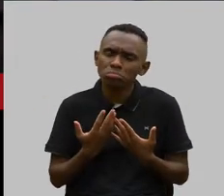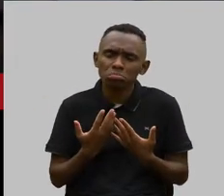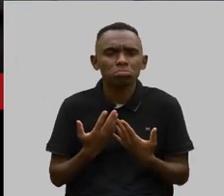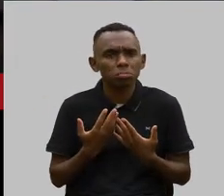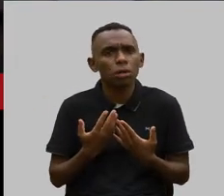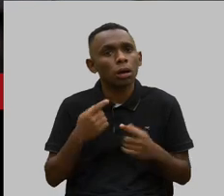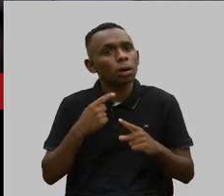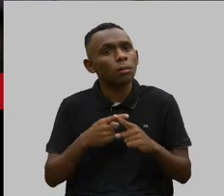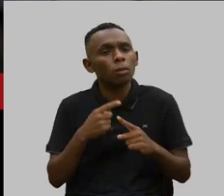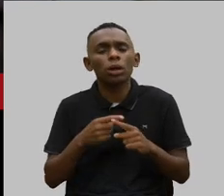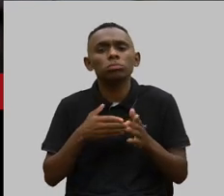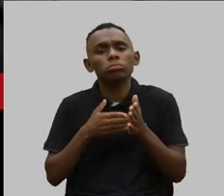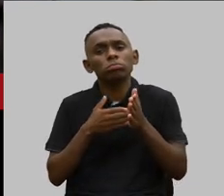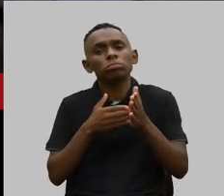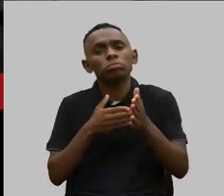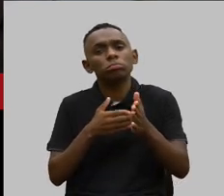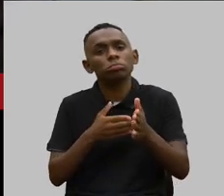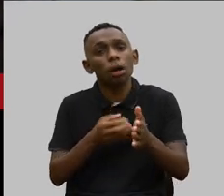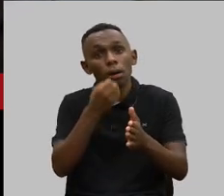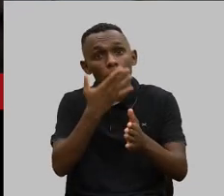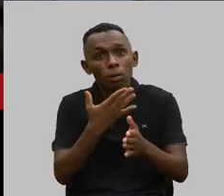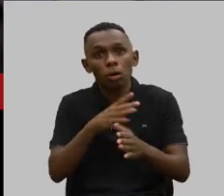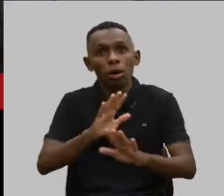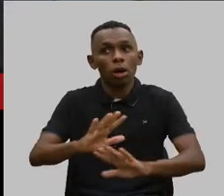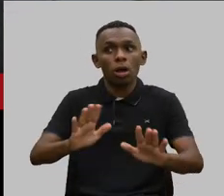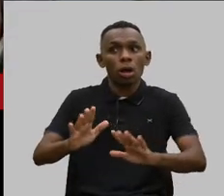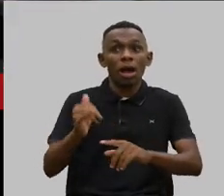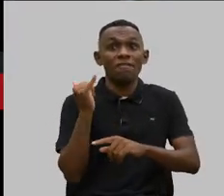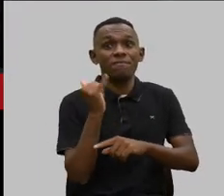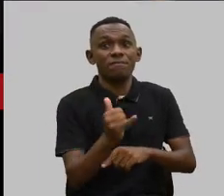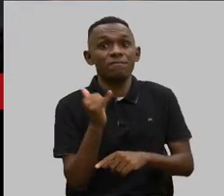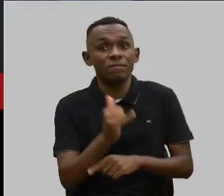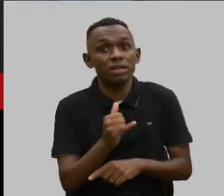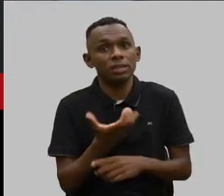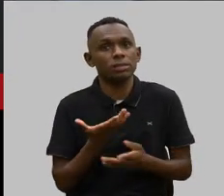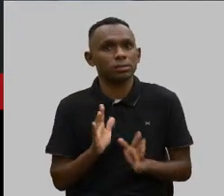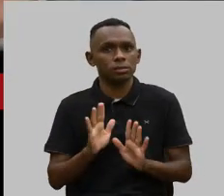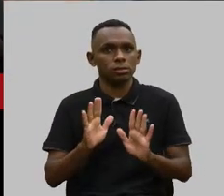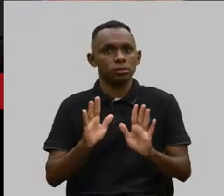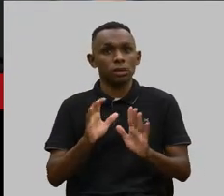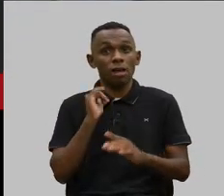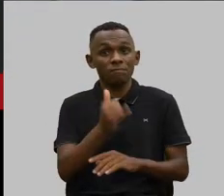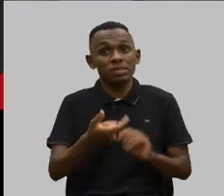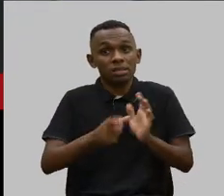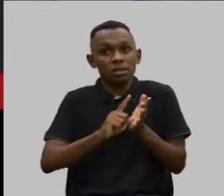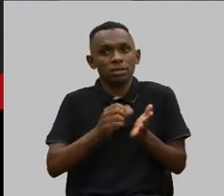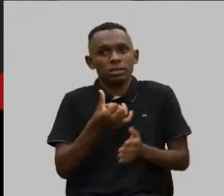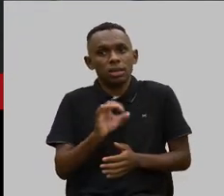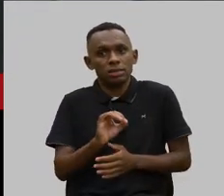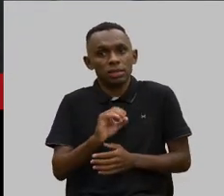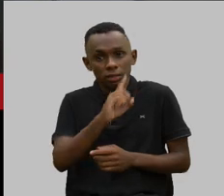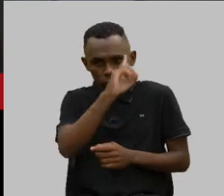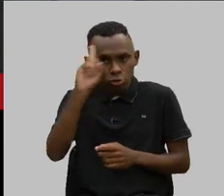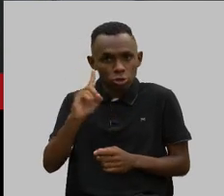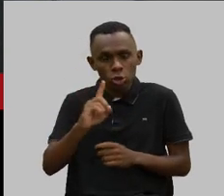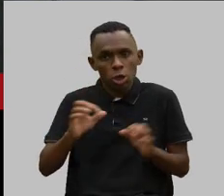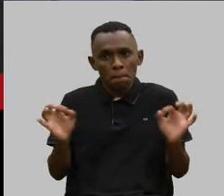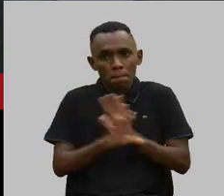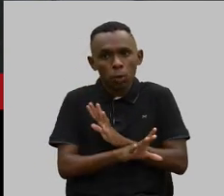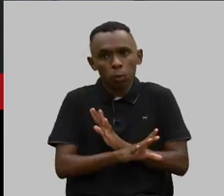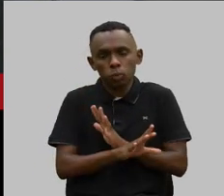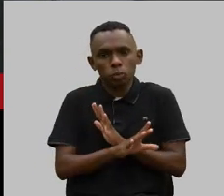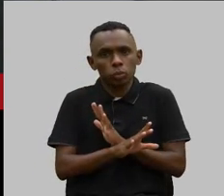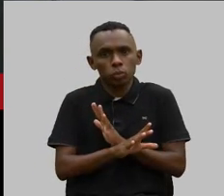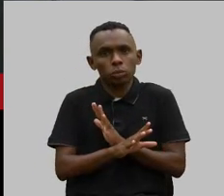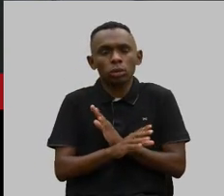está tudo indo bem. Na hora que começou vai ficar malbado. Não, não só avisa com 60 dias, nós estamos liberados de qualquer coisa. Isso é um absurdo. Isso é um absurdo legal.